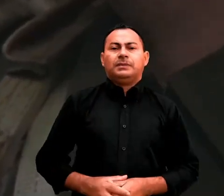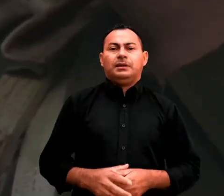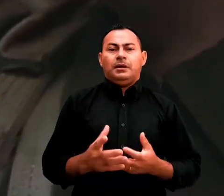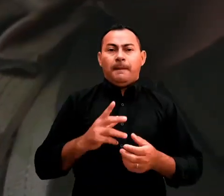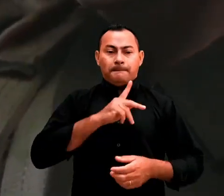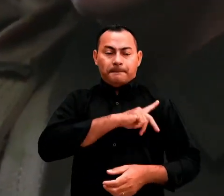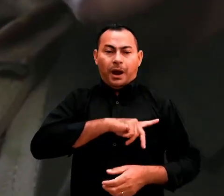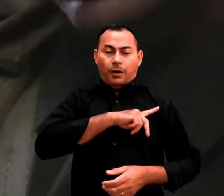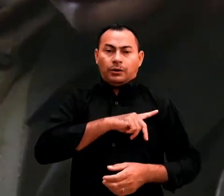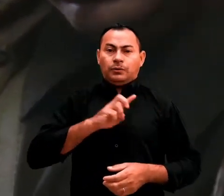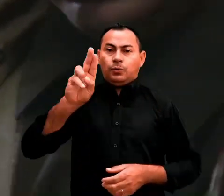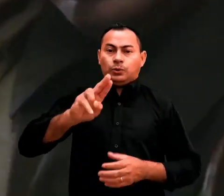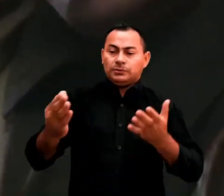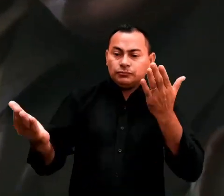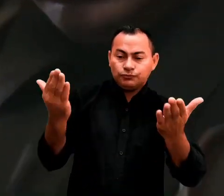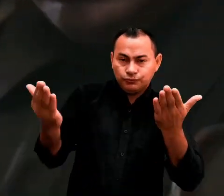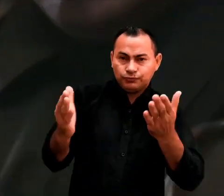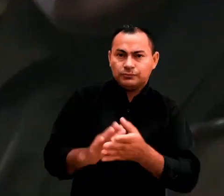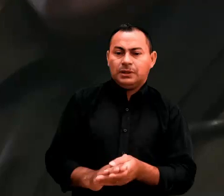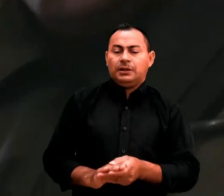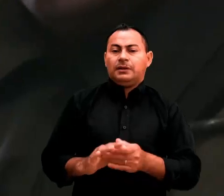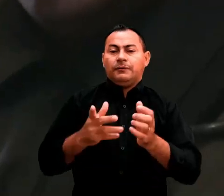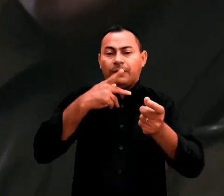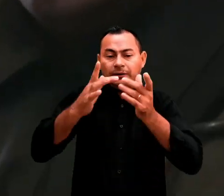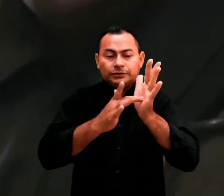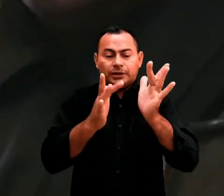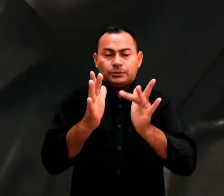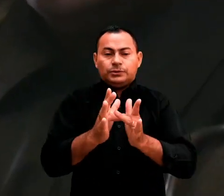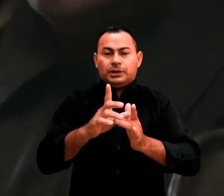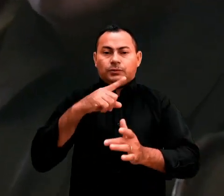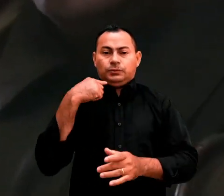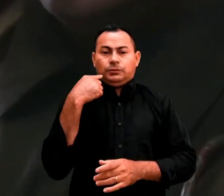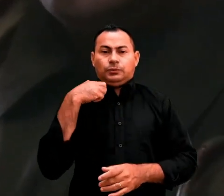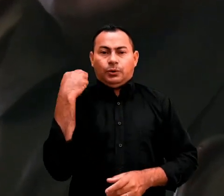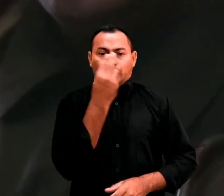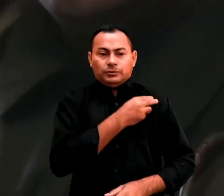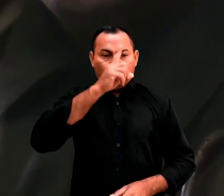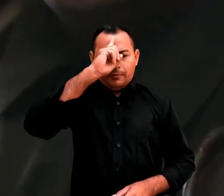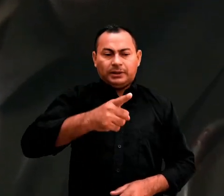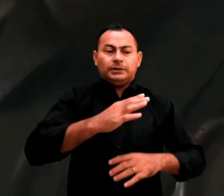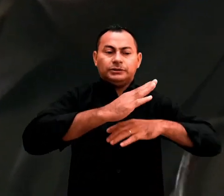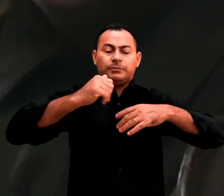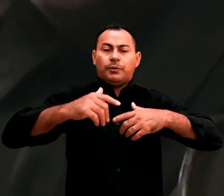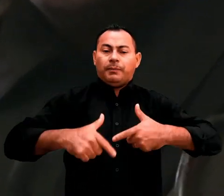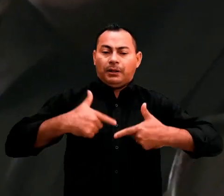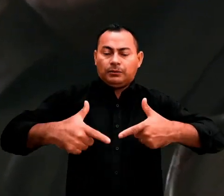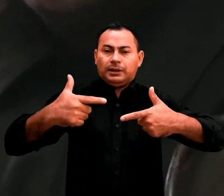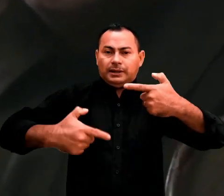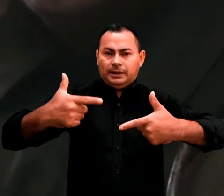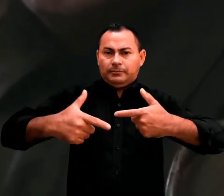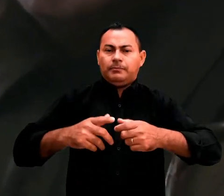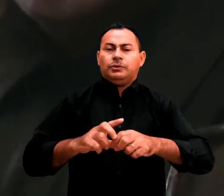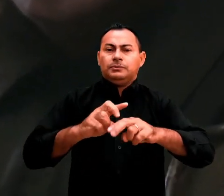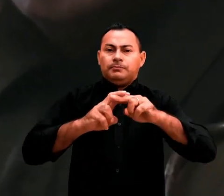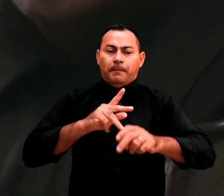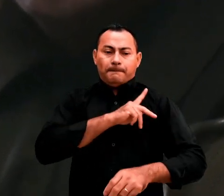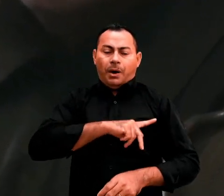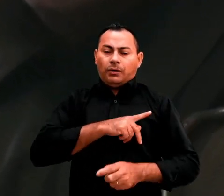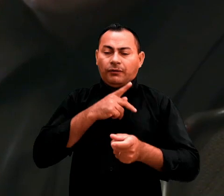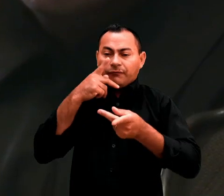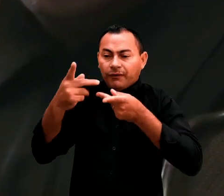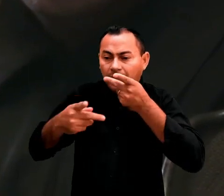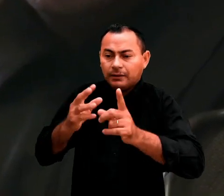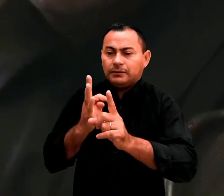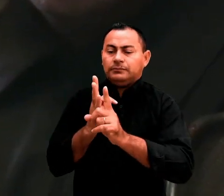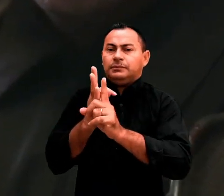Paulo usa esta ilustração e completa dizendo que Jesus é nosso comandante e nos chamou para lutar numa guerra. Por isso Paulo disse a Timóteo para